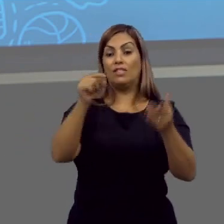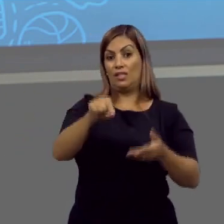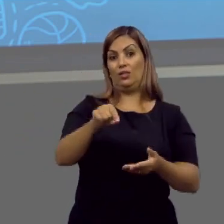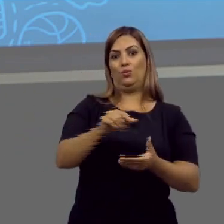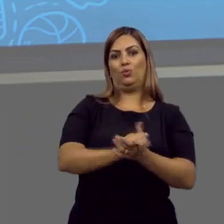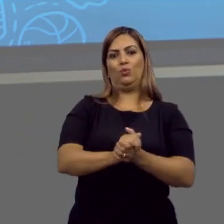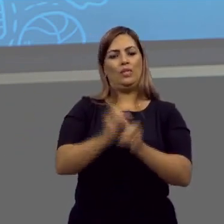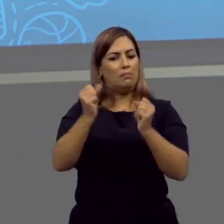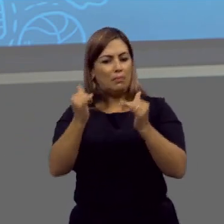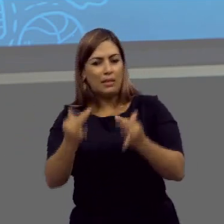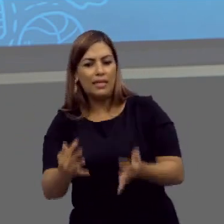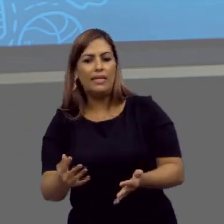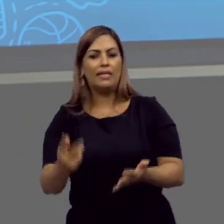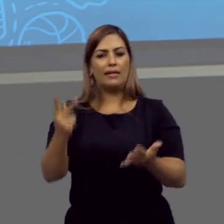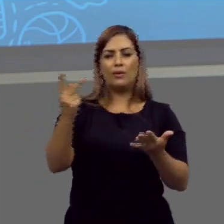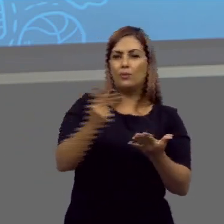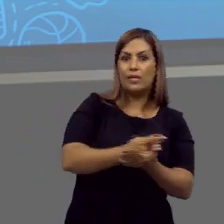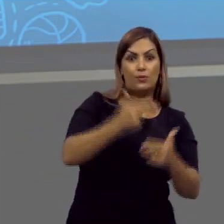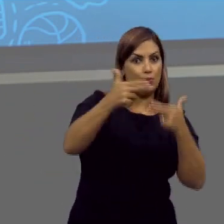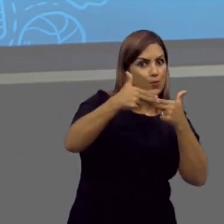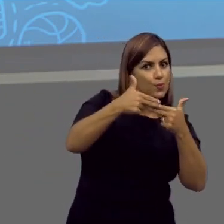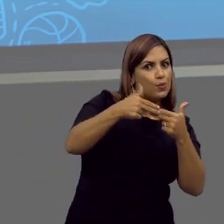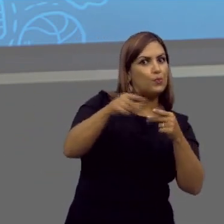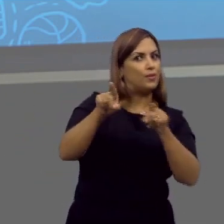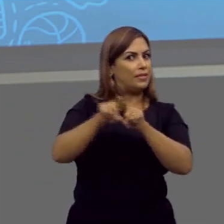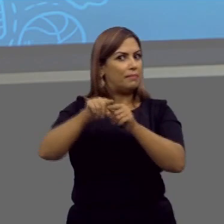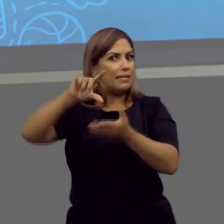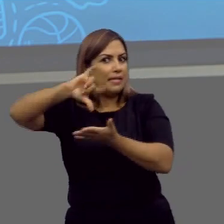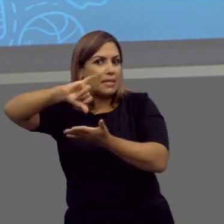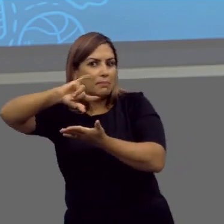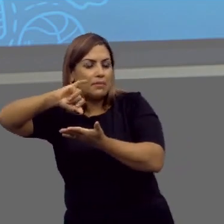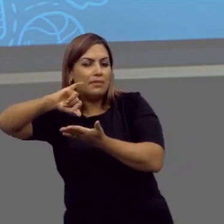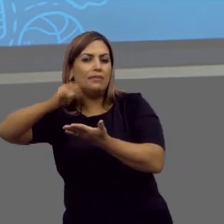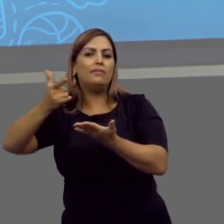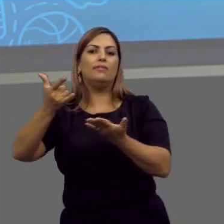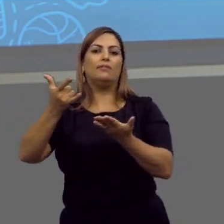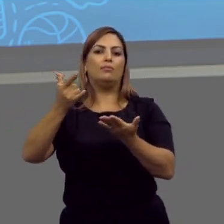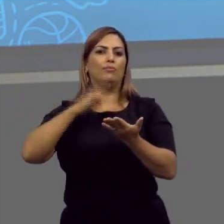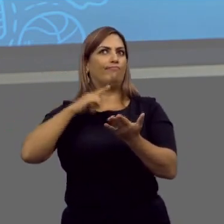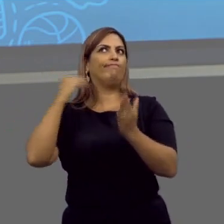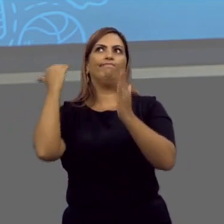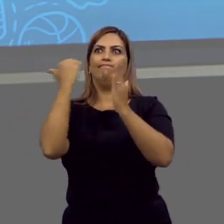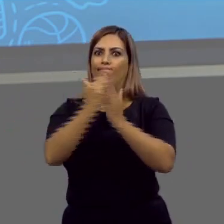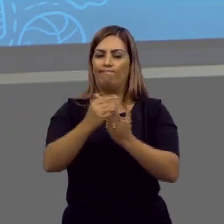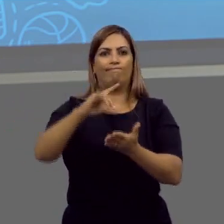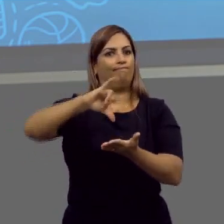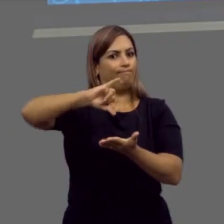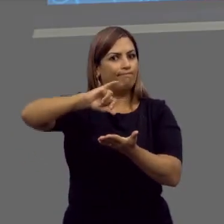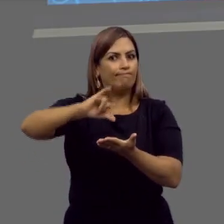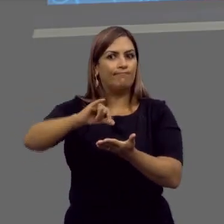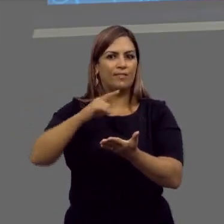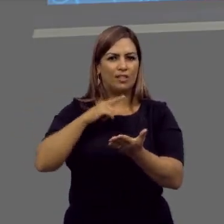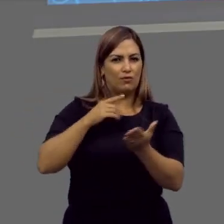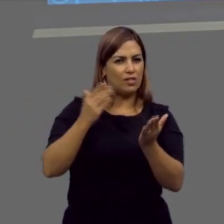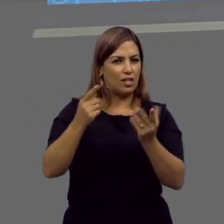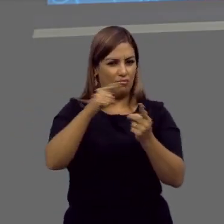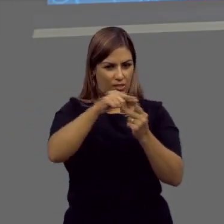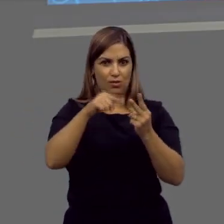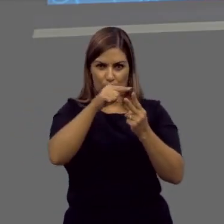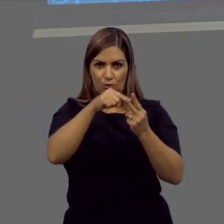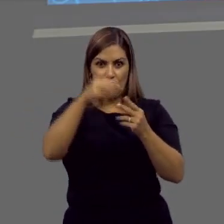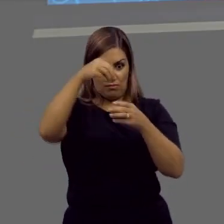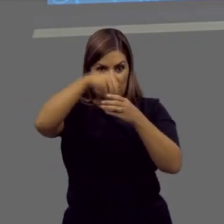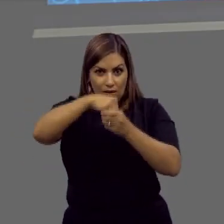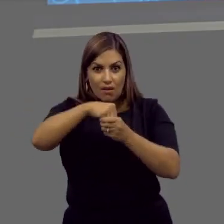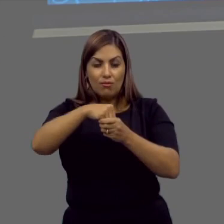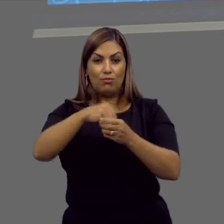isso. Falando que acontece por meio do consumo e, também, do capitalismo exacerbado. Quando você faz isso na introdução,